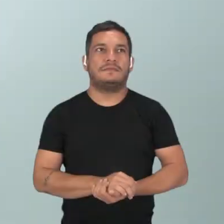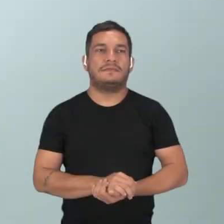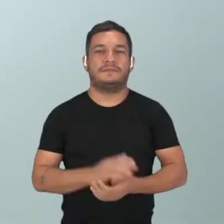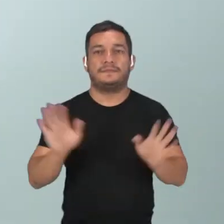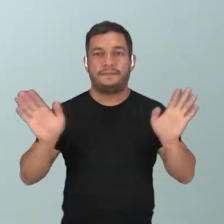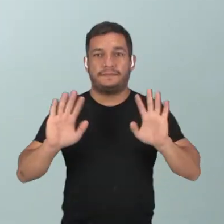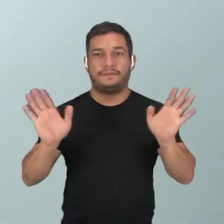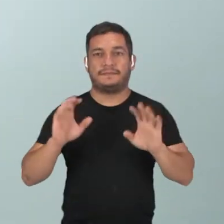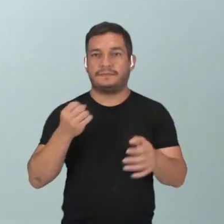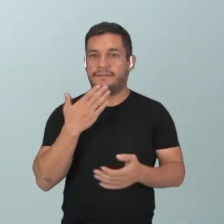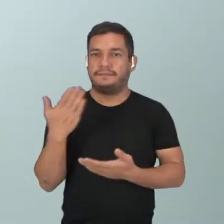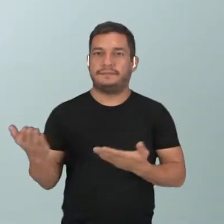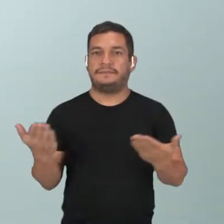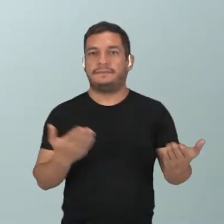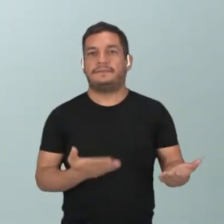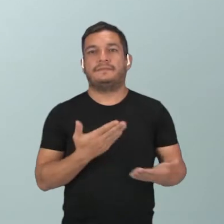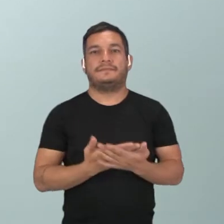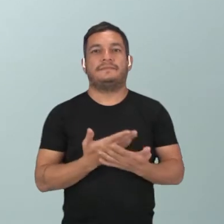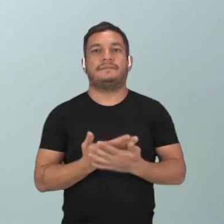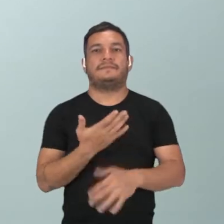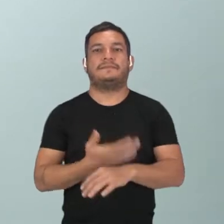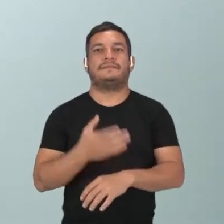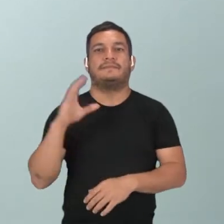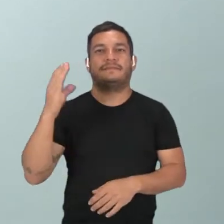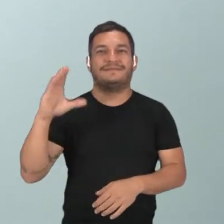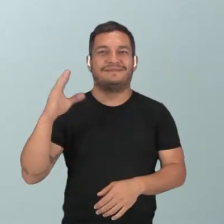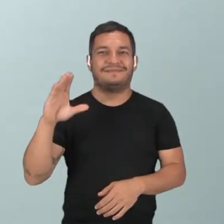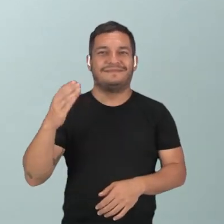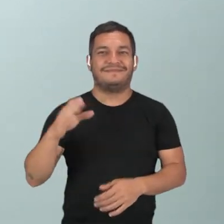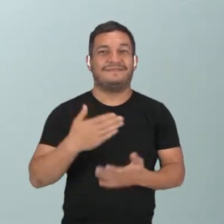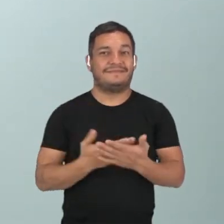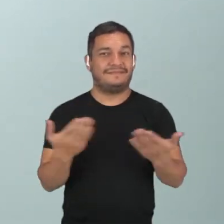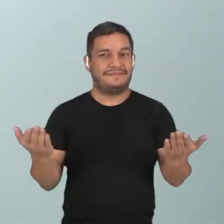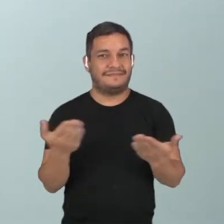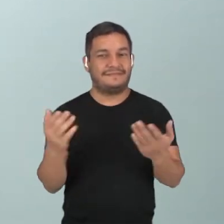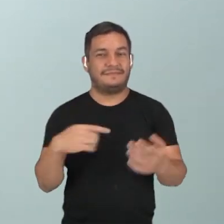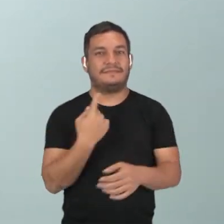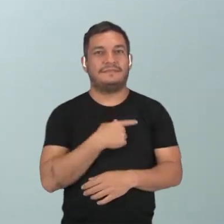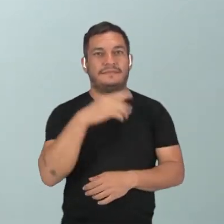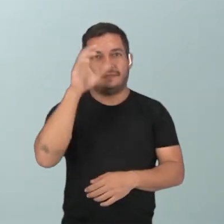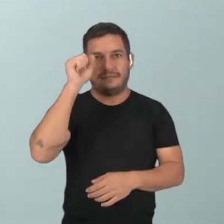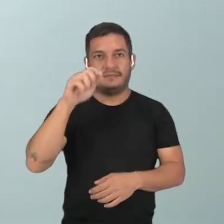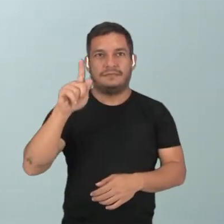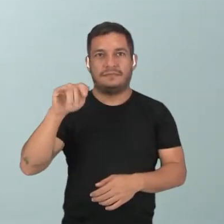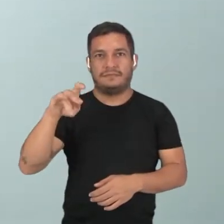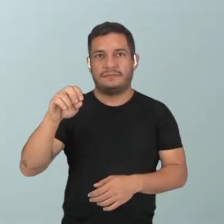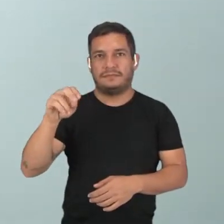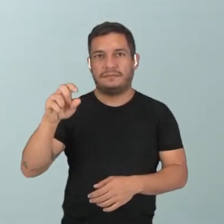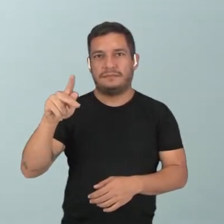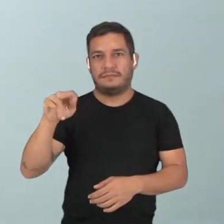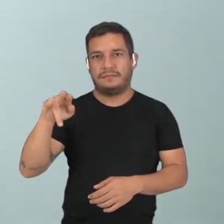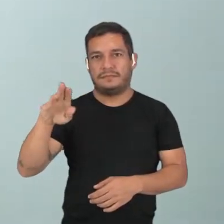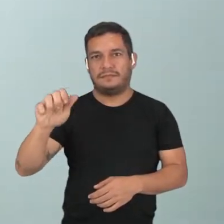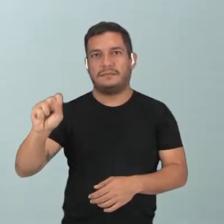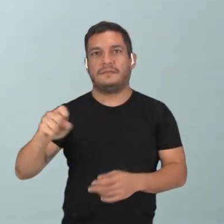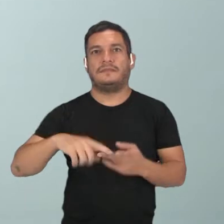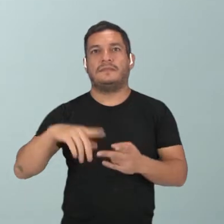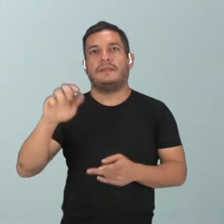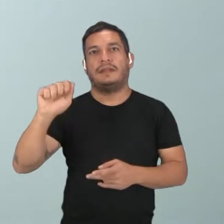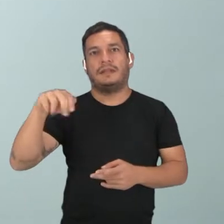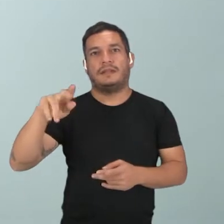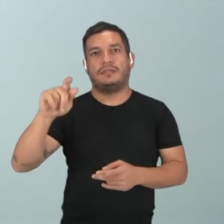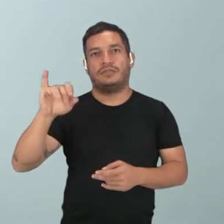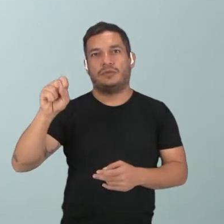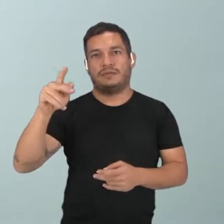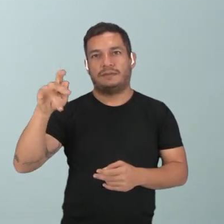Olá, bem-vindos a mais uma aula de ciências. Na aula de hoje nós vamos aprender sobre gimnospermas e angiospermas. Eu sou a professora